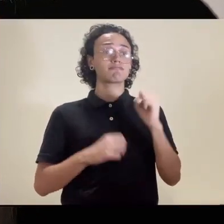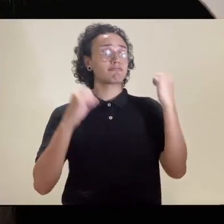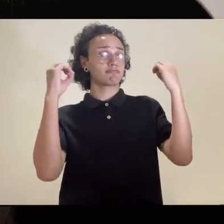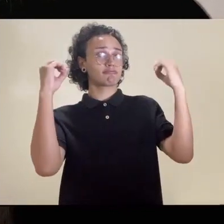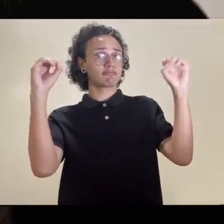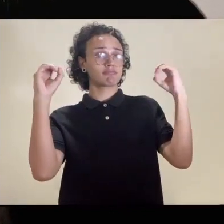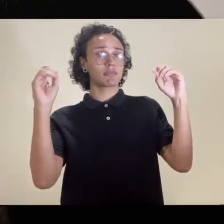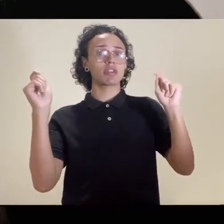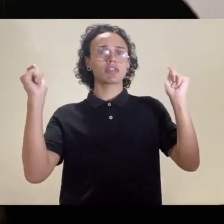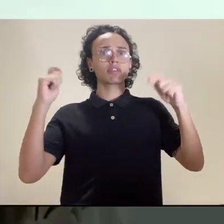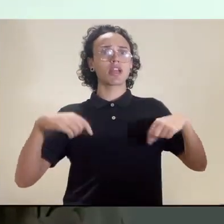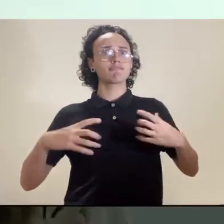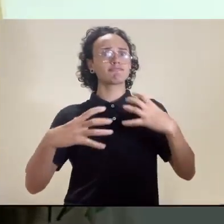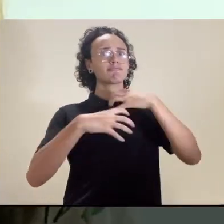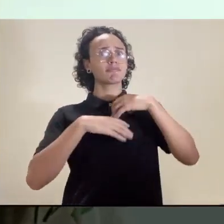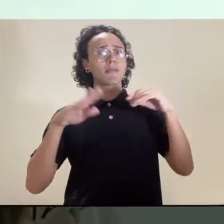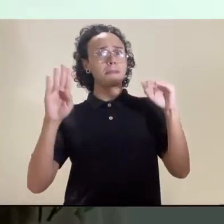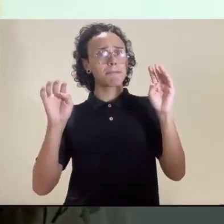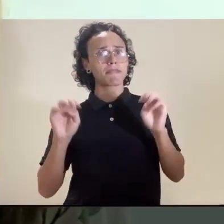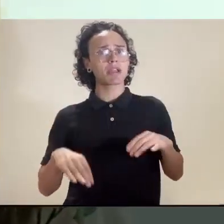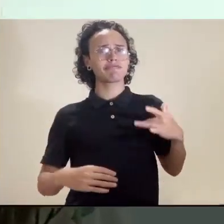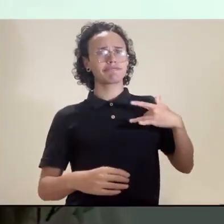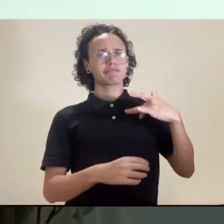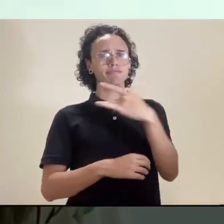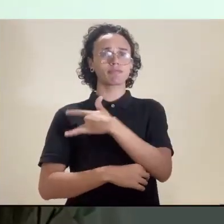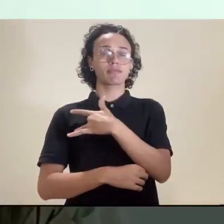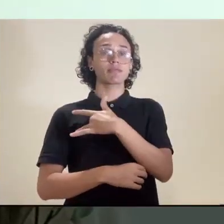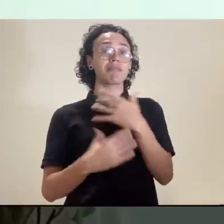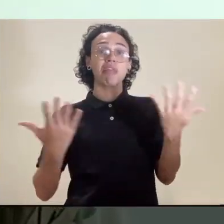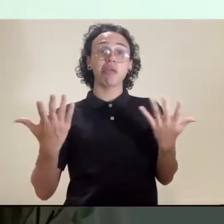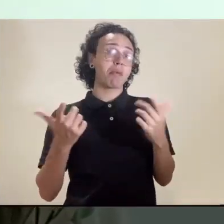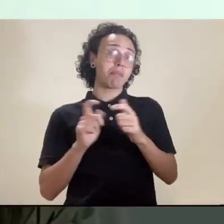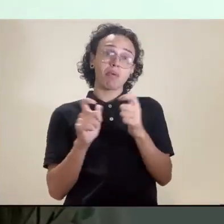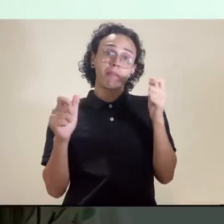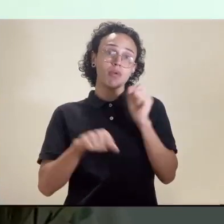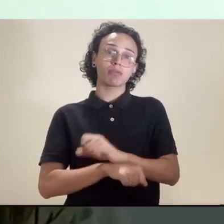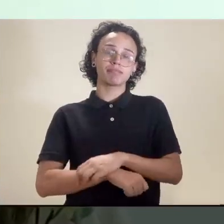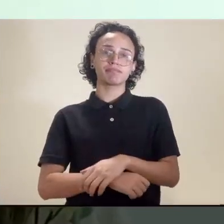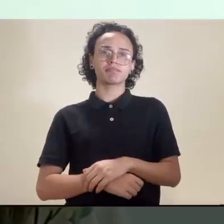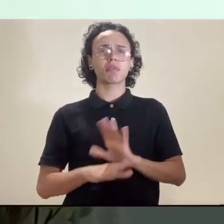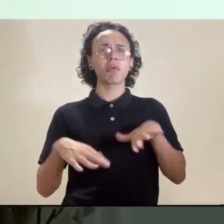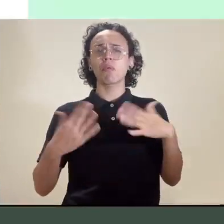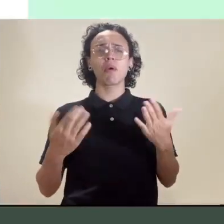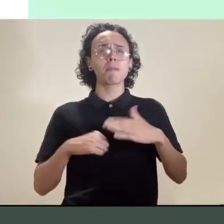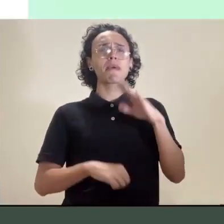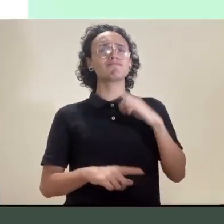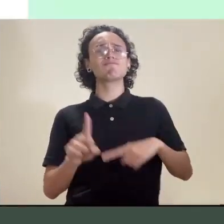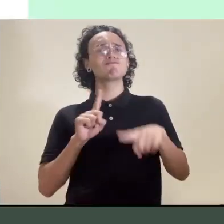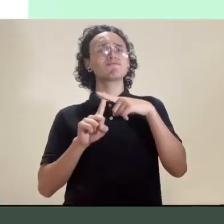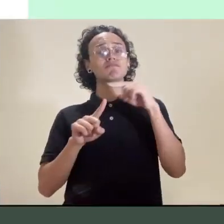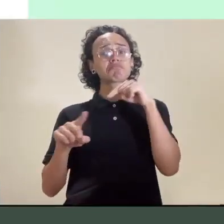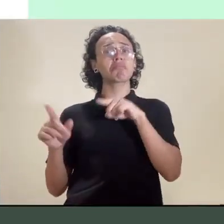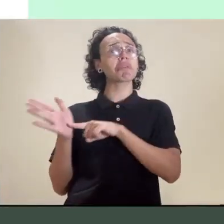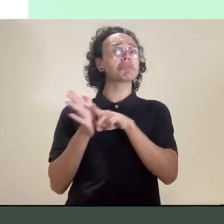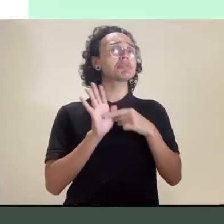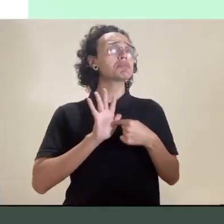porque a atividade física promove um bem-estar que as pessoas deixaram de ter. Qual foi o maior